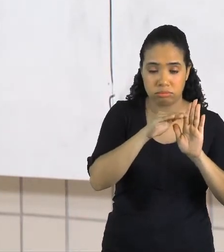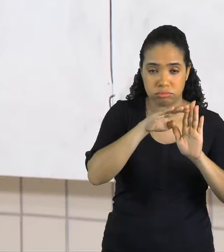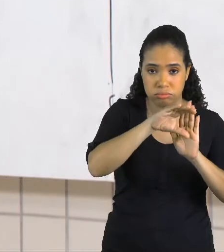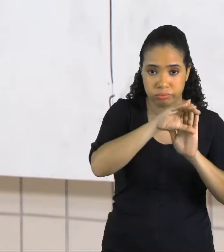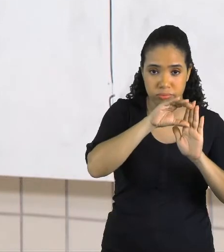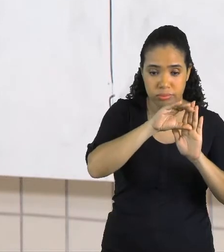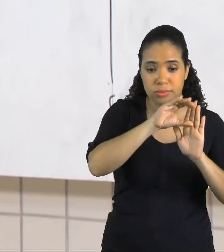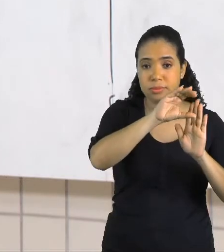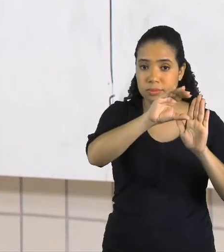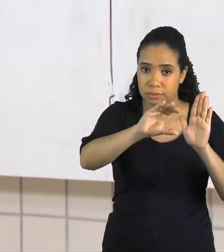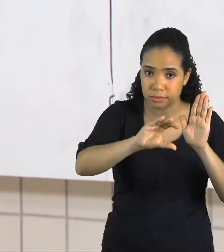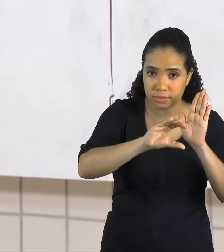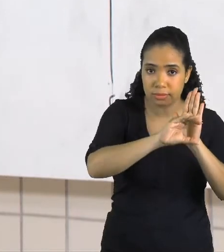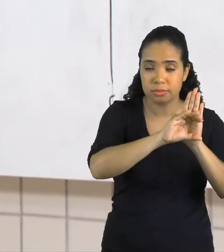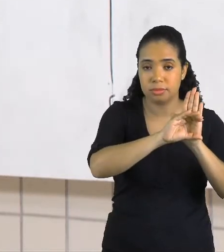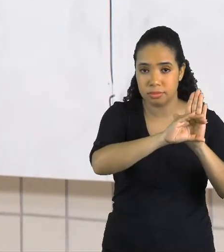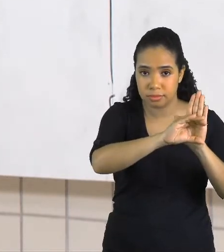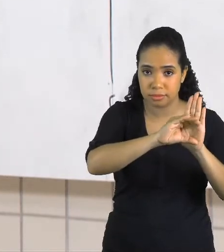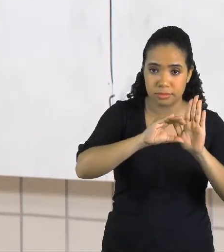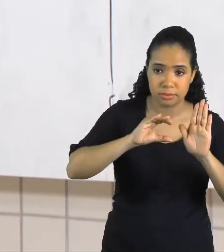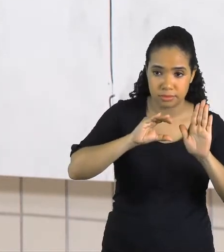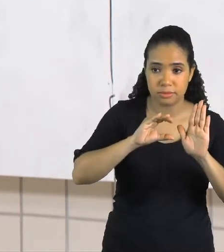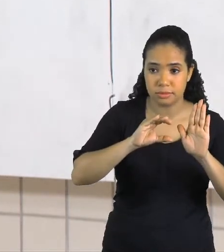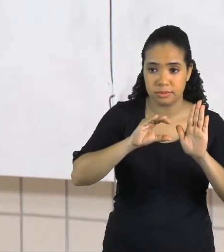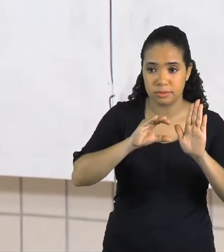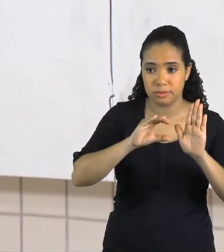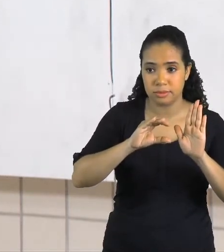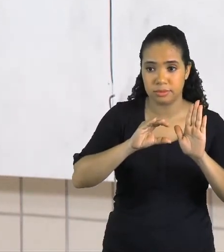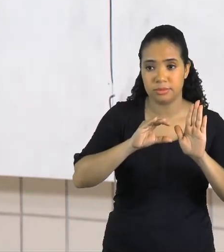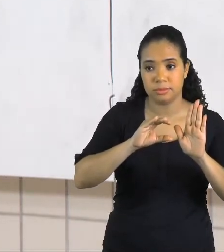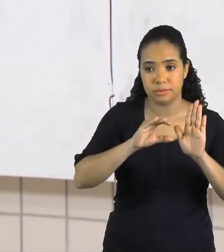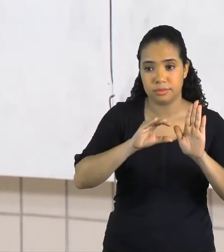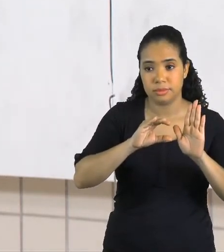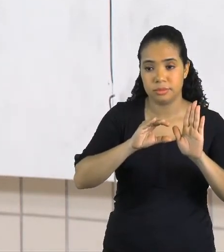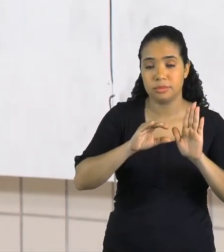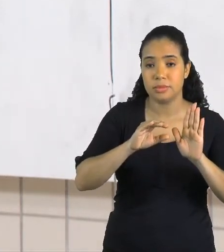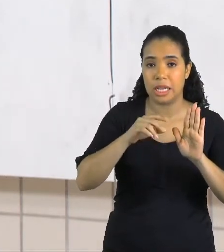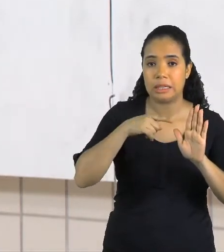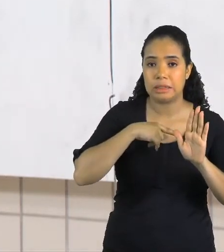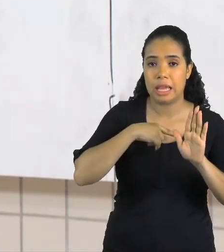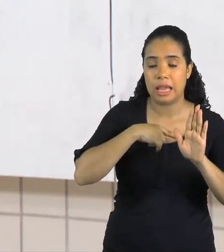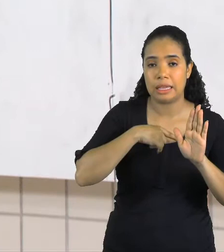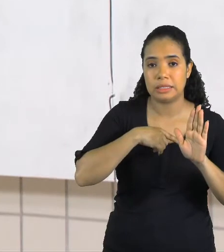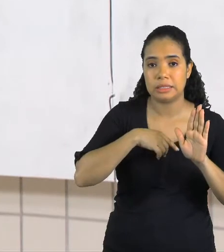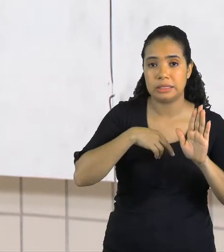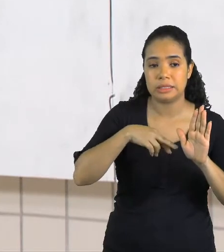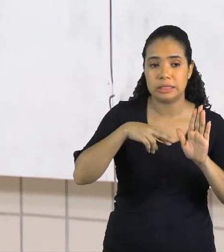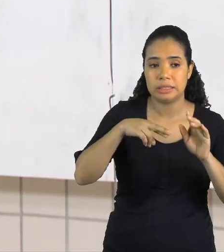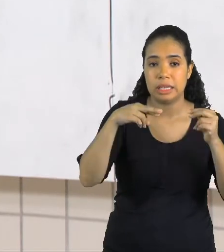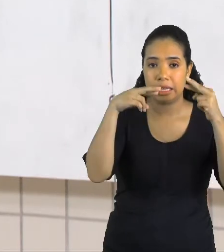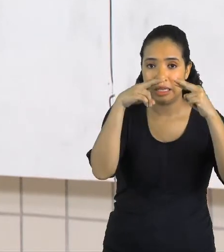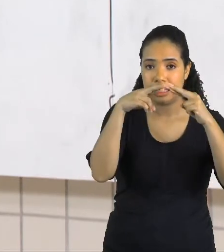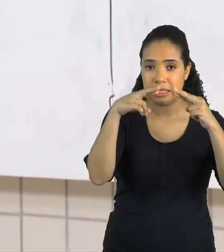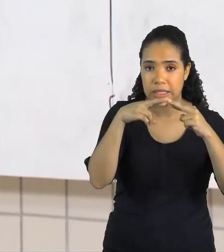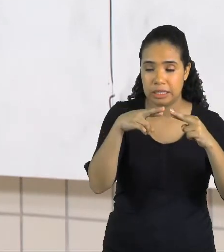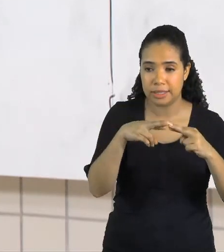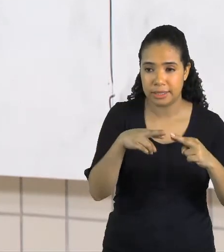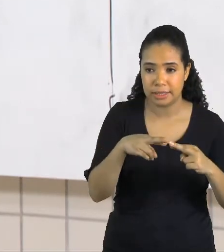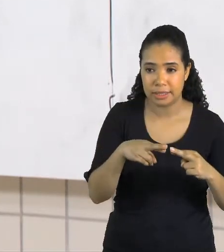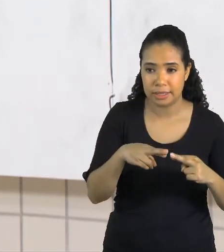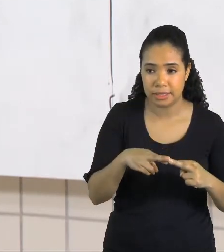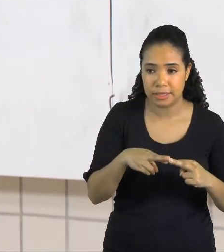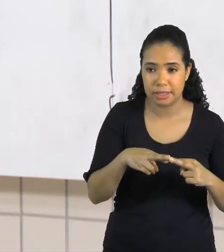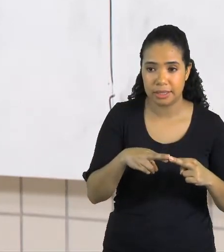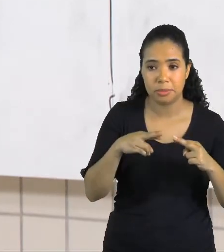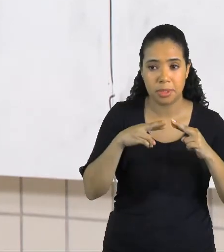a outra estrofe. É o agrupamento de versos. Rima, as semelhanças sonoras entre as palavras,